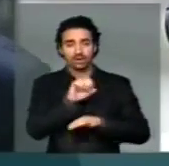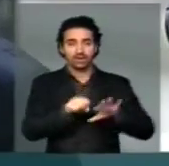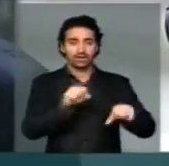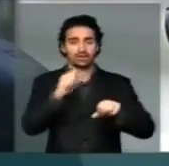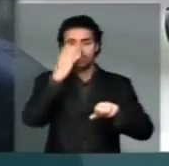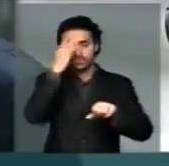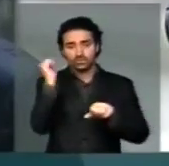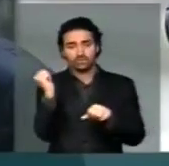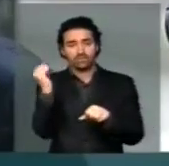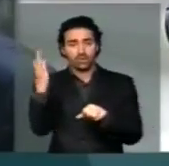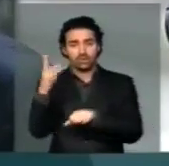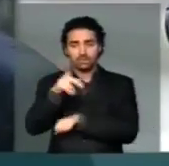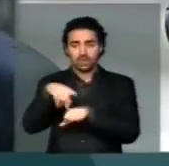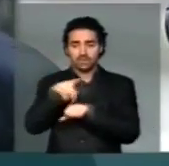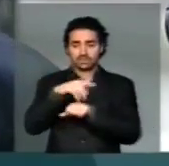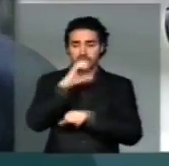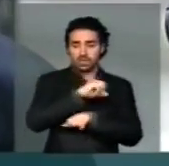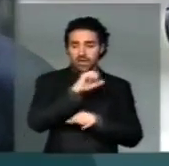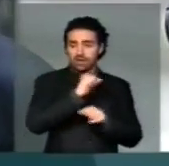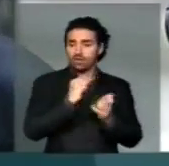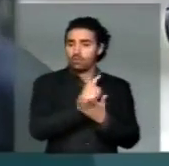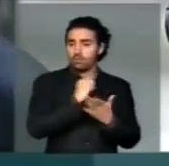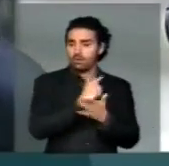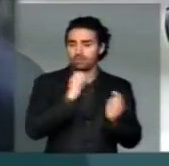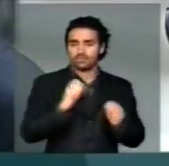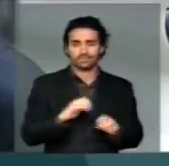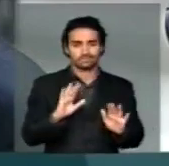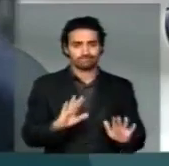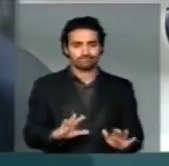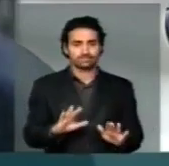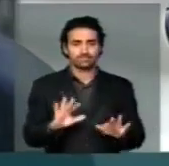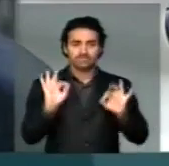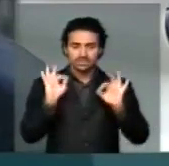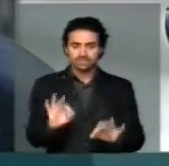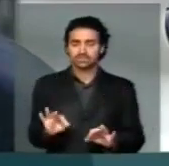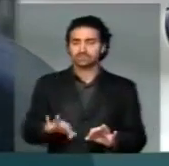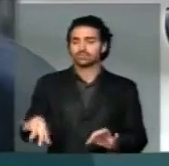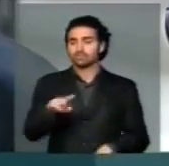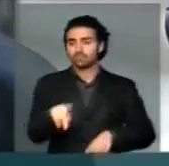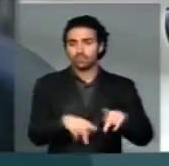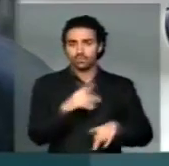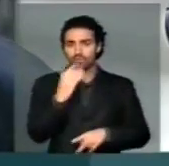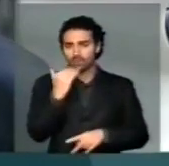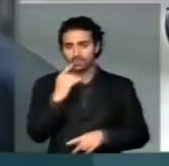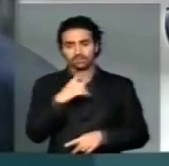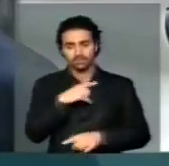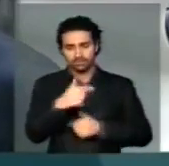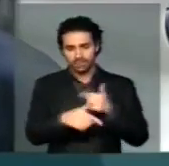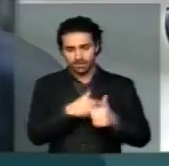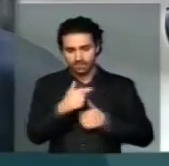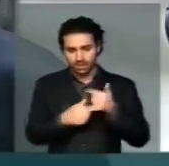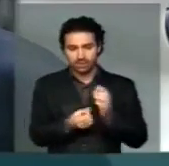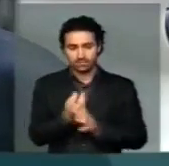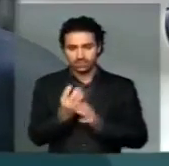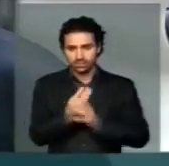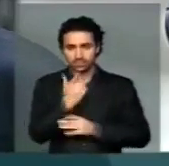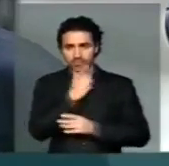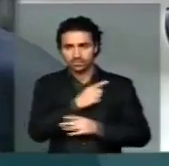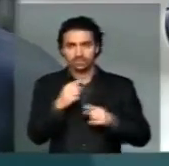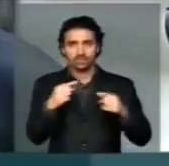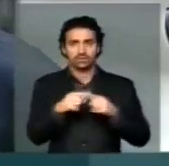estrangeiros. Tenho certeza que um povo alimentado trabalha, produz e tem paz.